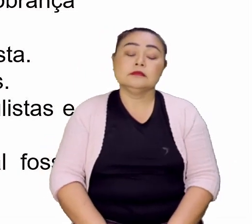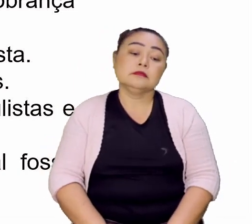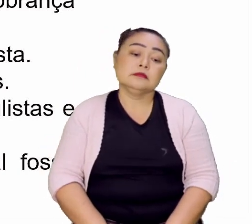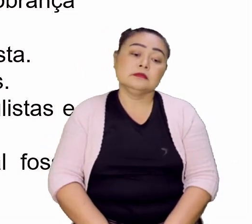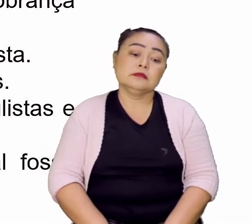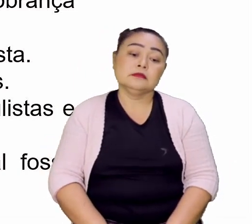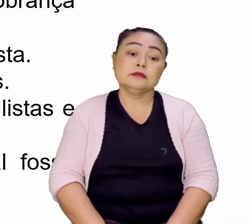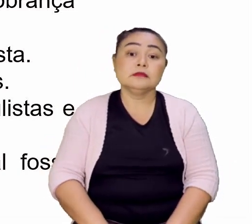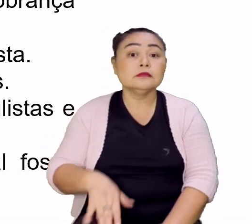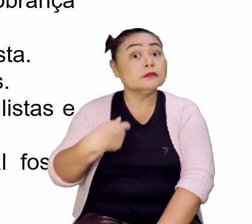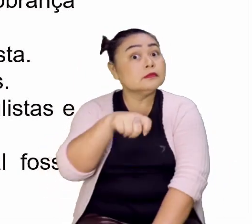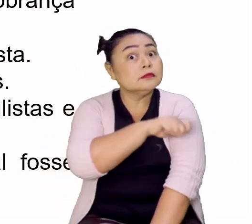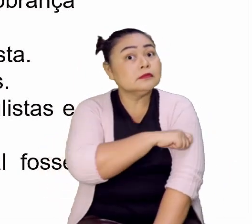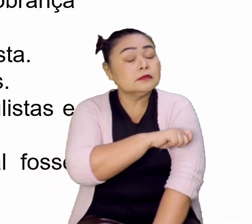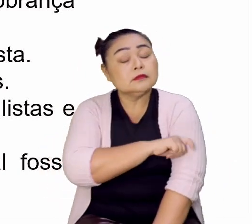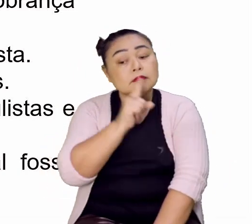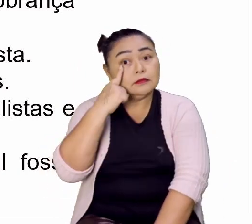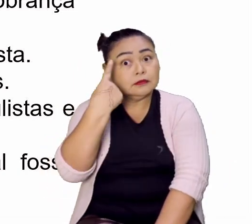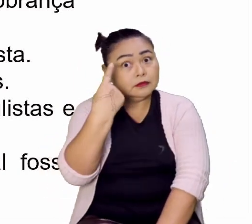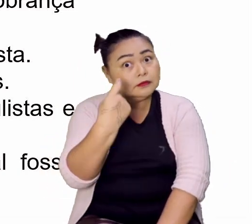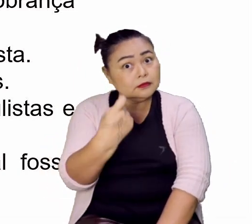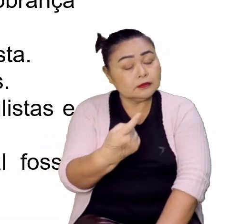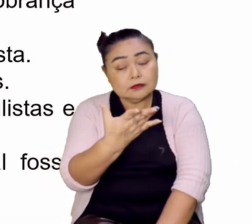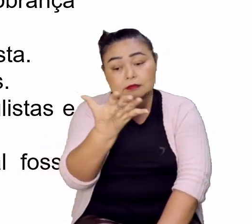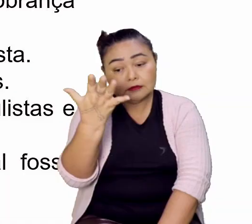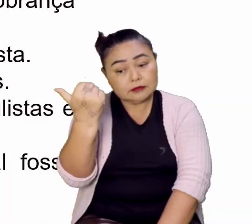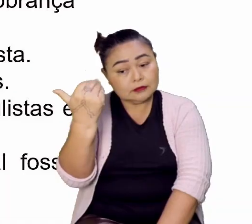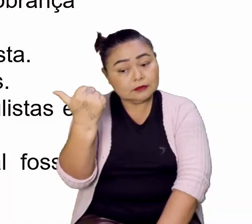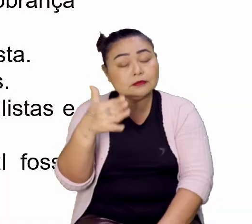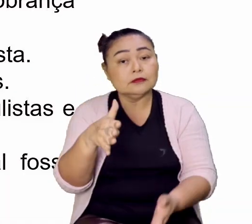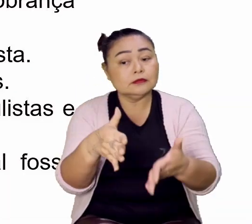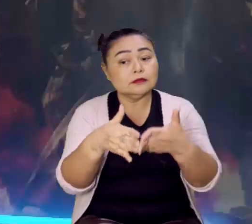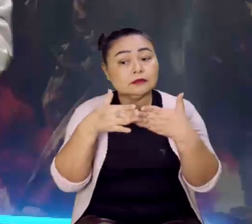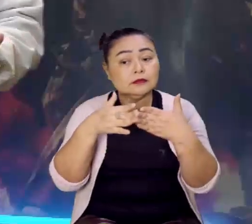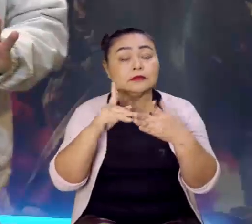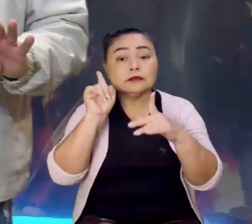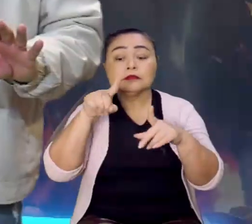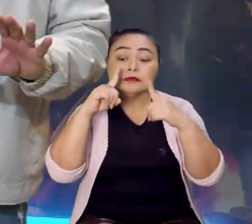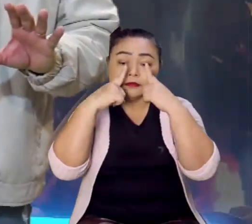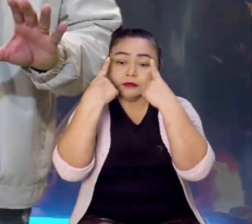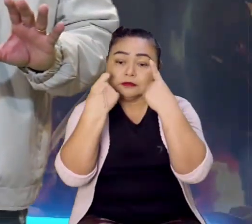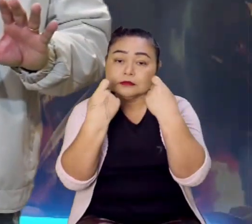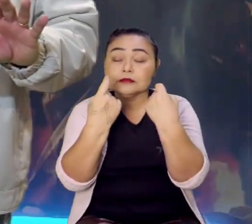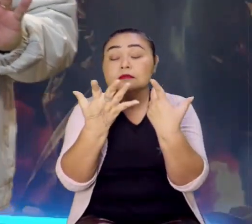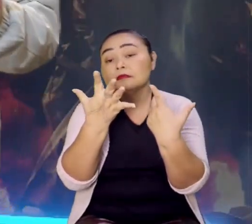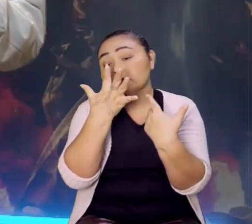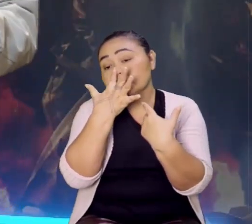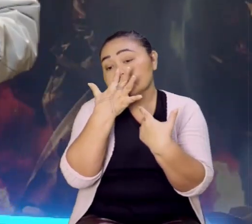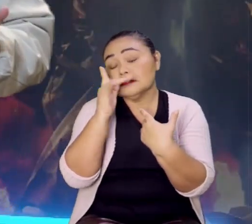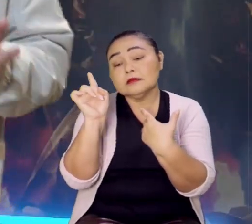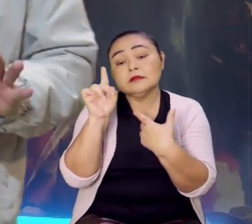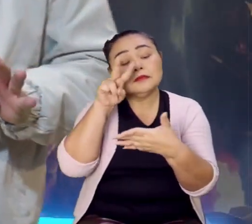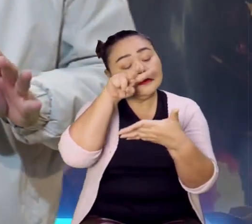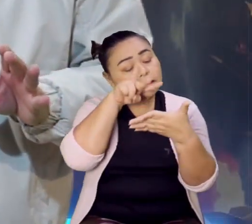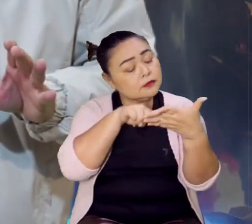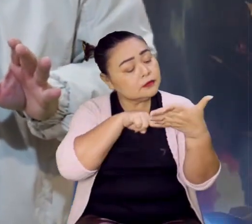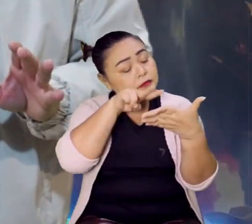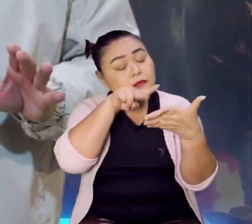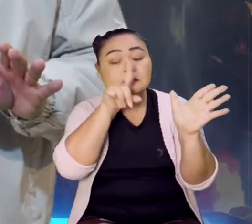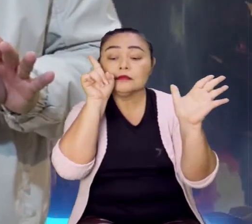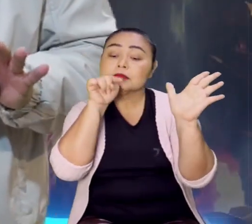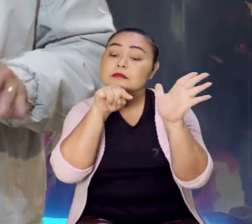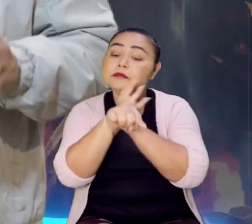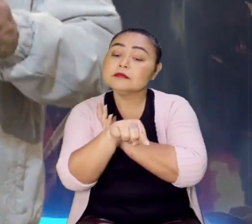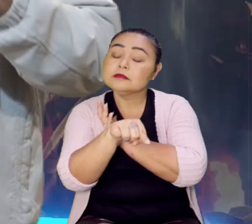Aluno, é interessante... Vem para mim aqui, por favor. É interessante você observar na leitura dessa questão.